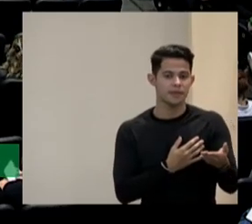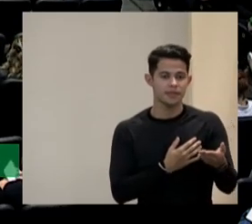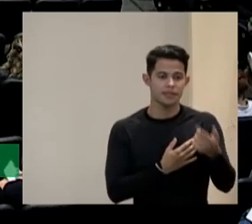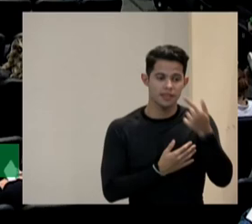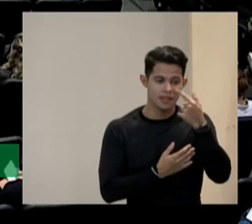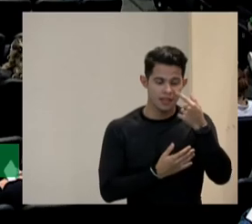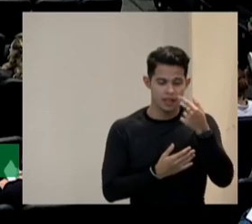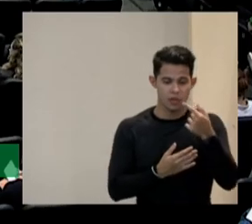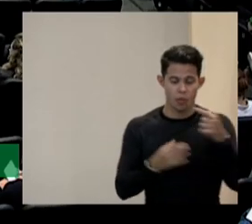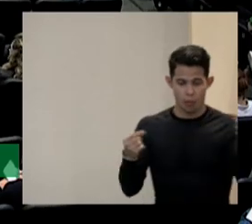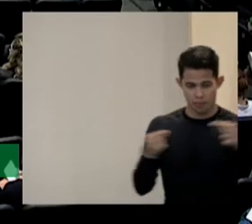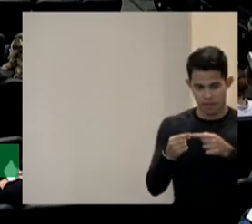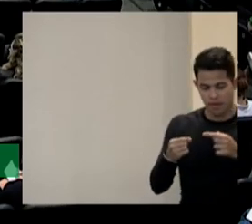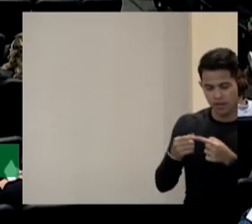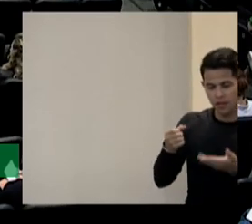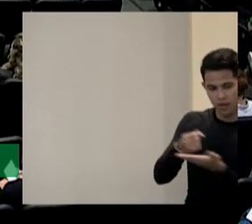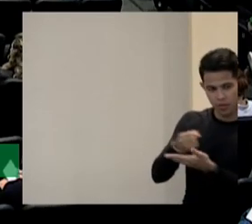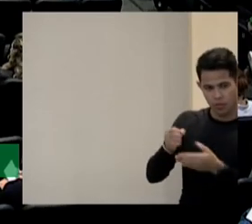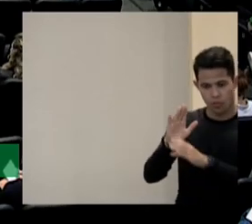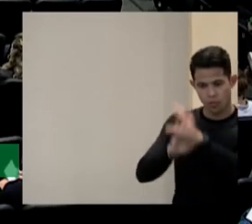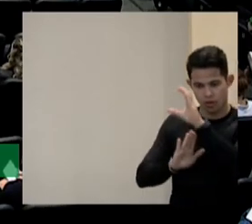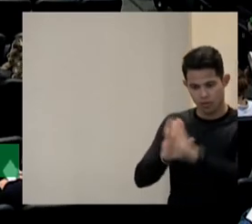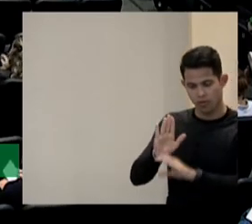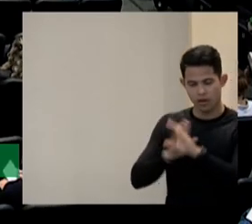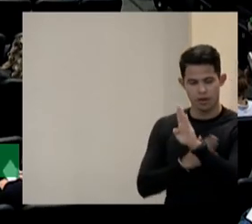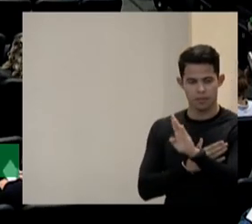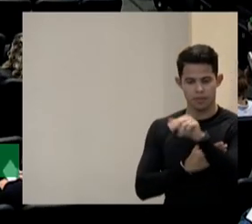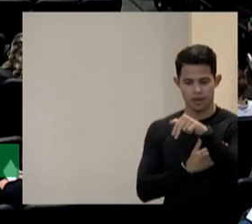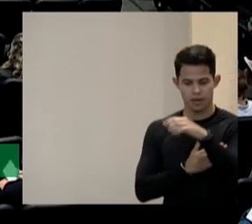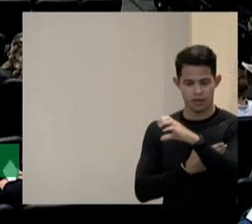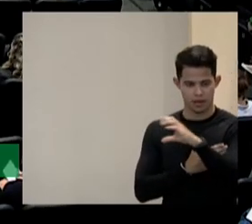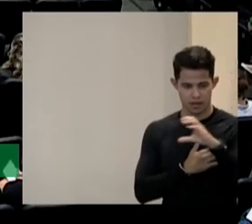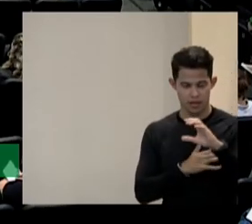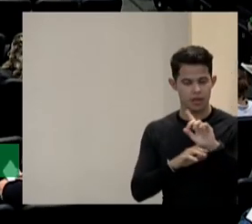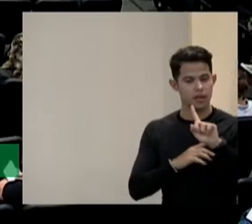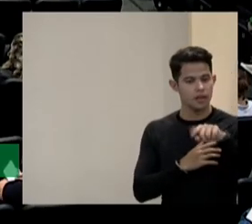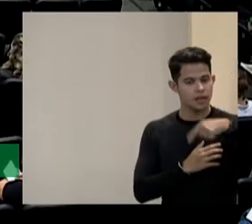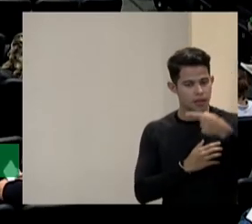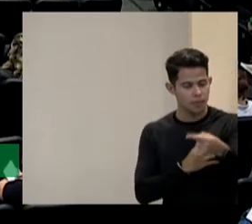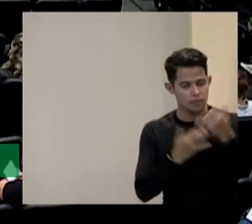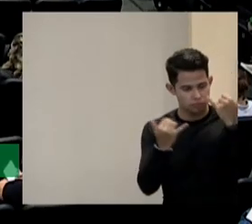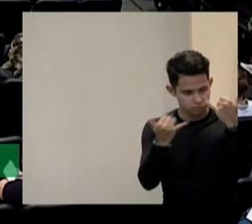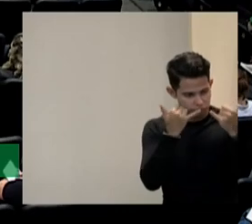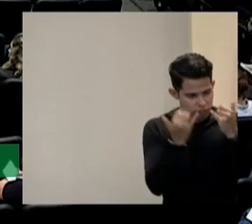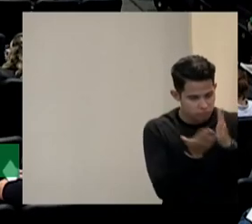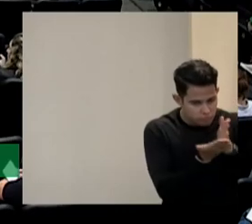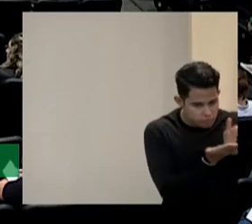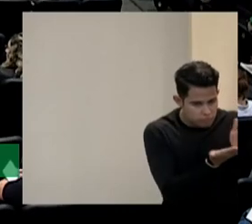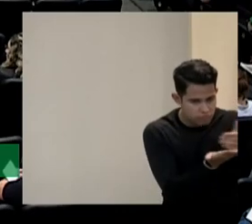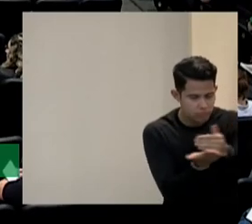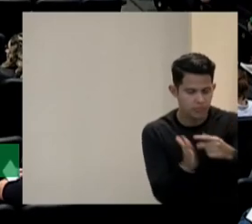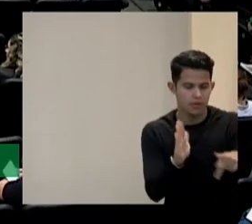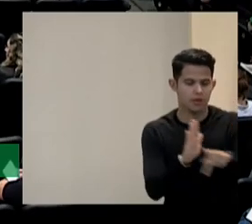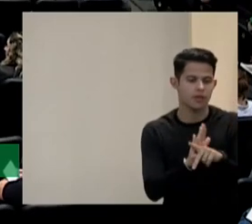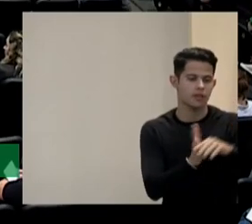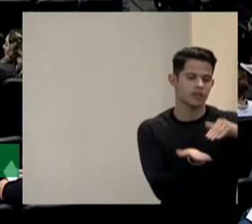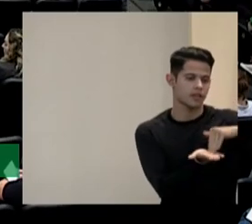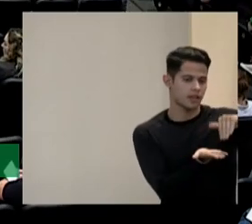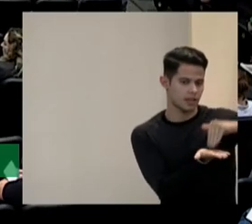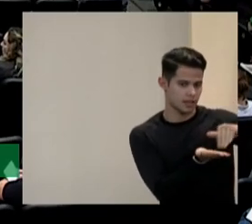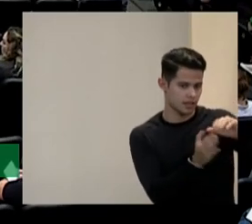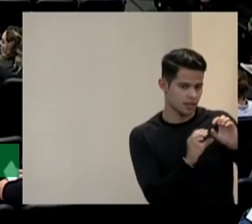curricular na BNCC e depois se concretizan os planos que son dados pelas Secretarias de Educação